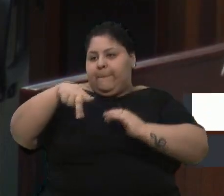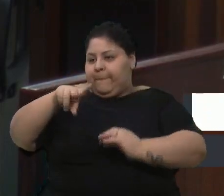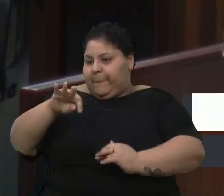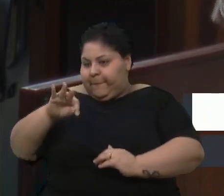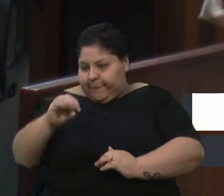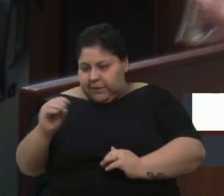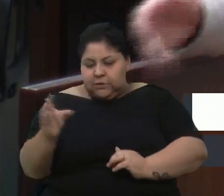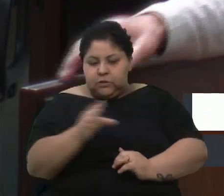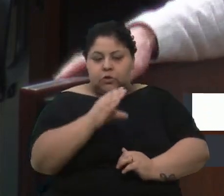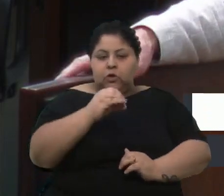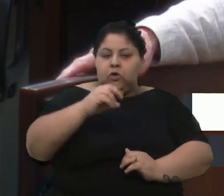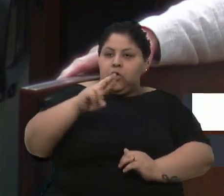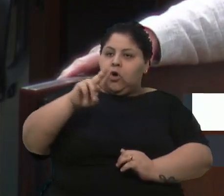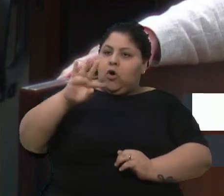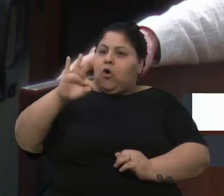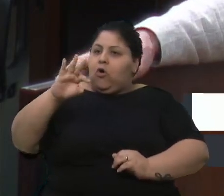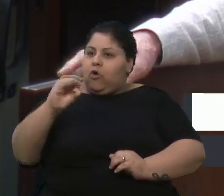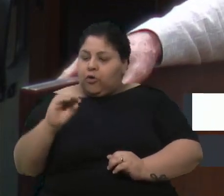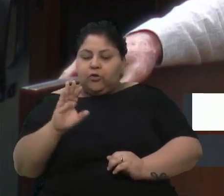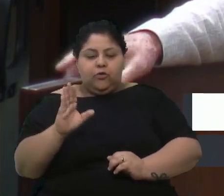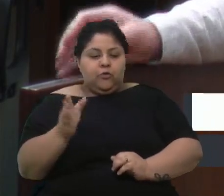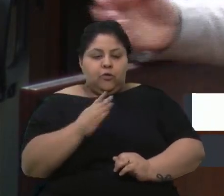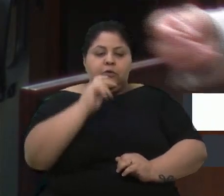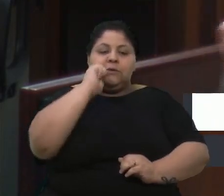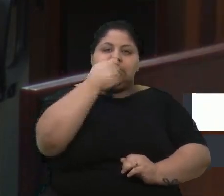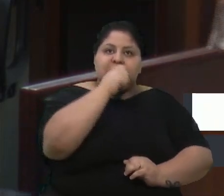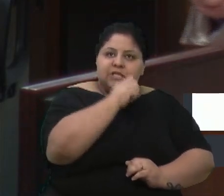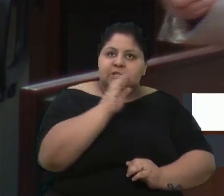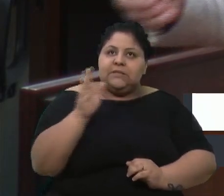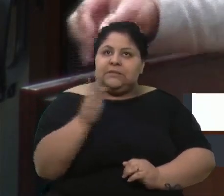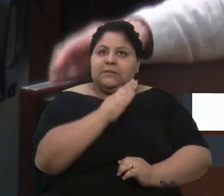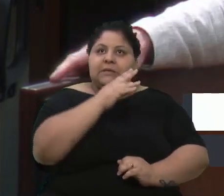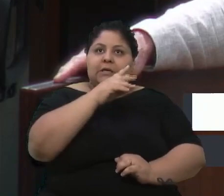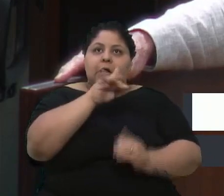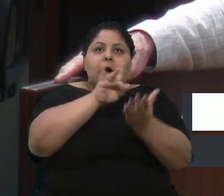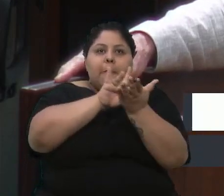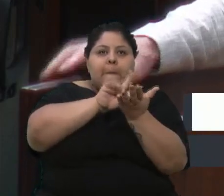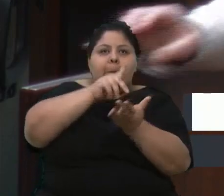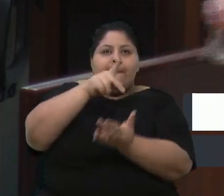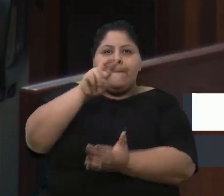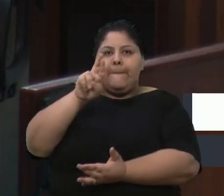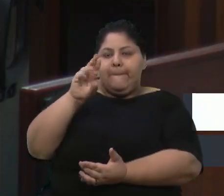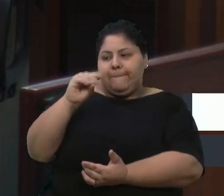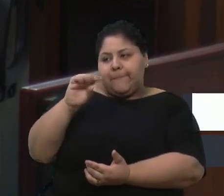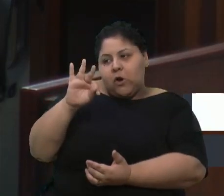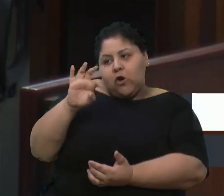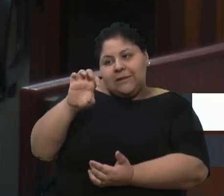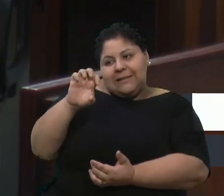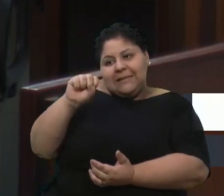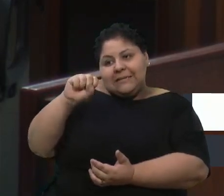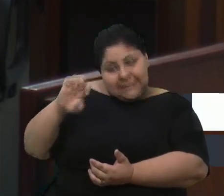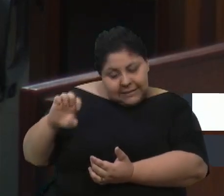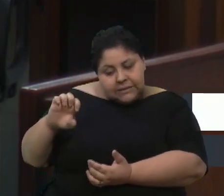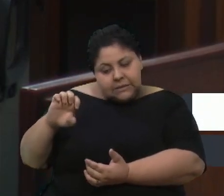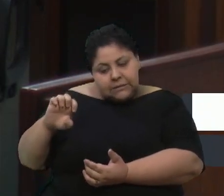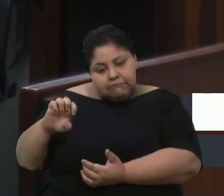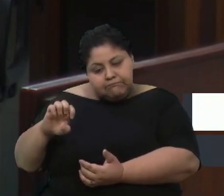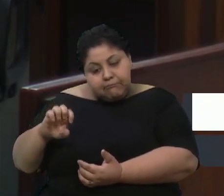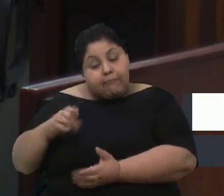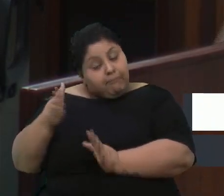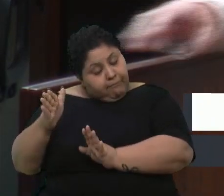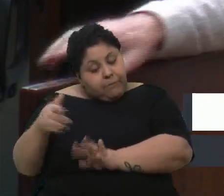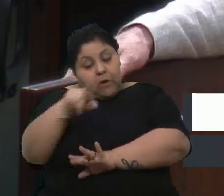dentística, na prótese, houve uma evolução expressiva. E a nossa chapa, colegas vereadores,